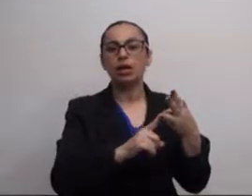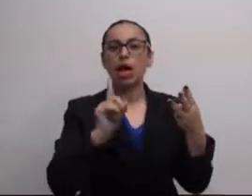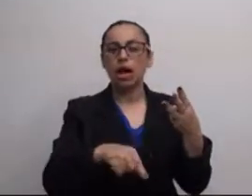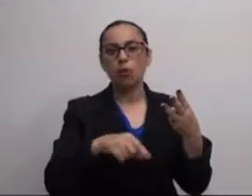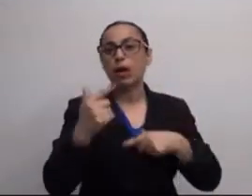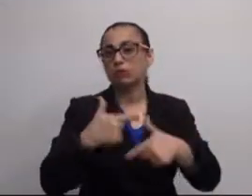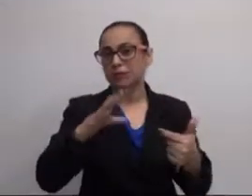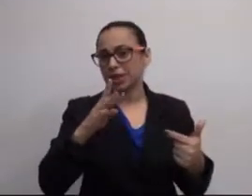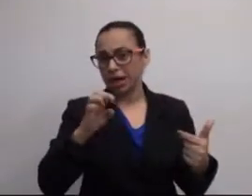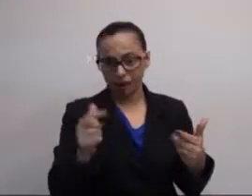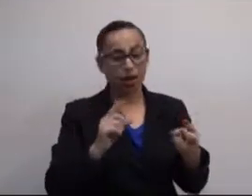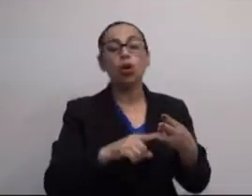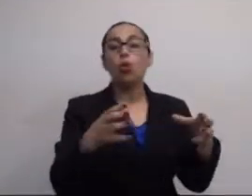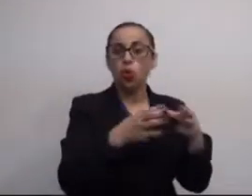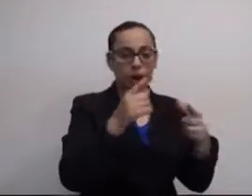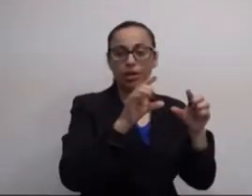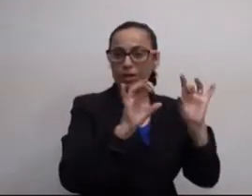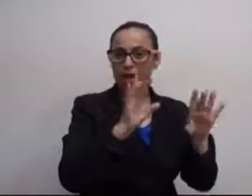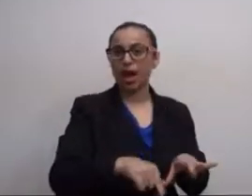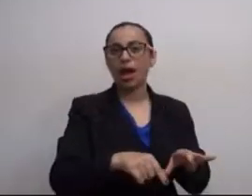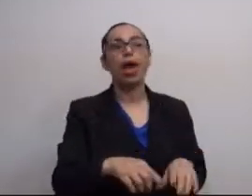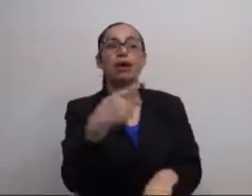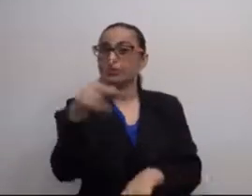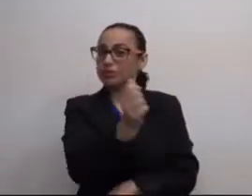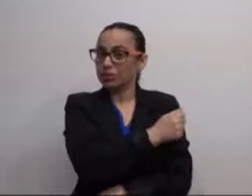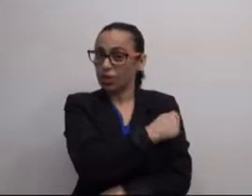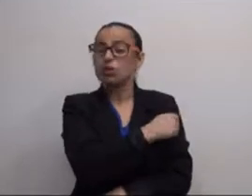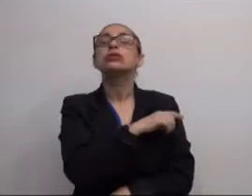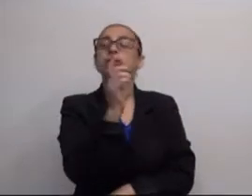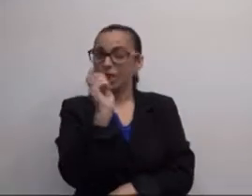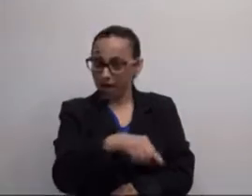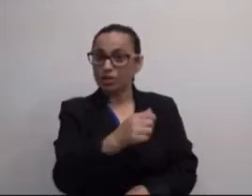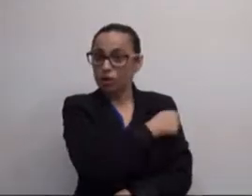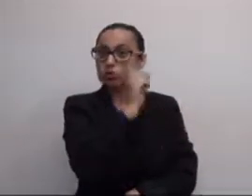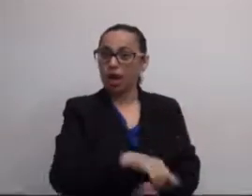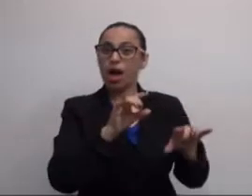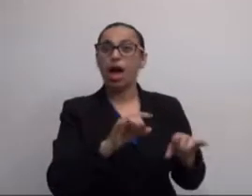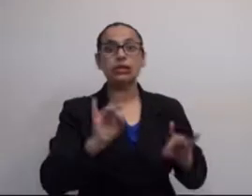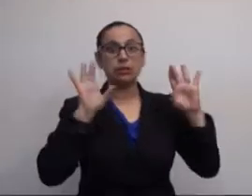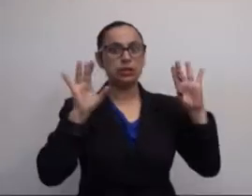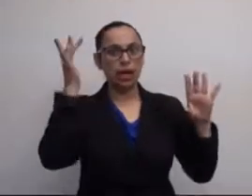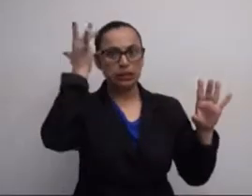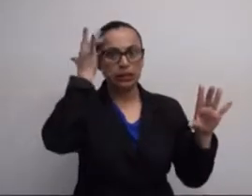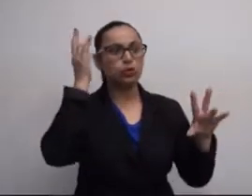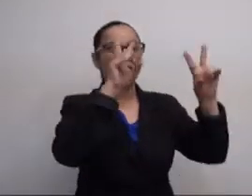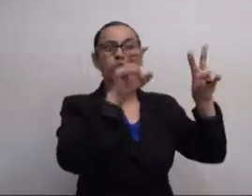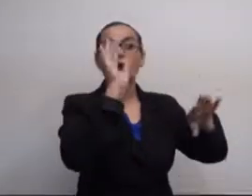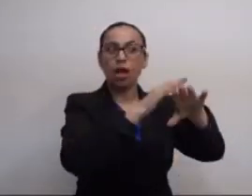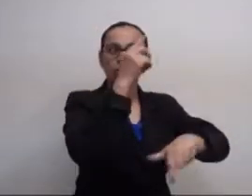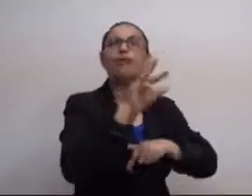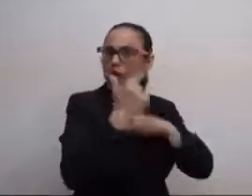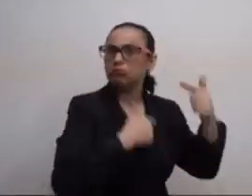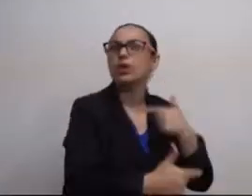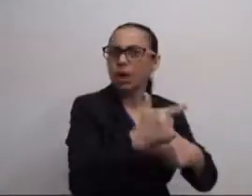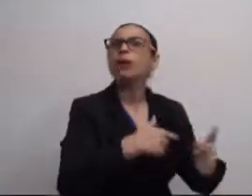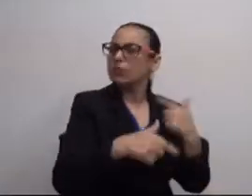O segundo é um cliente. E o terceiro é uma tarefa. O time de especialistas são os seus alunos. Eles vão ser os